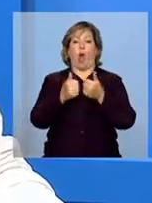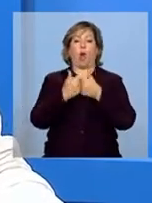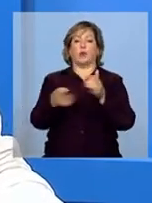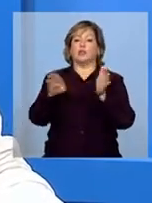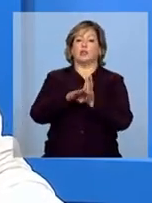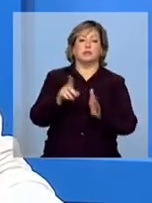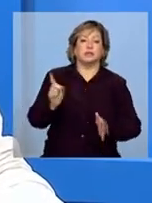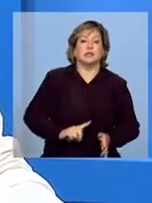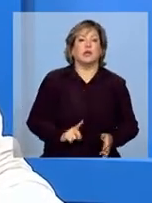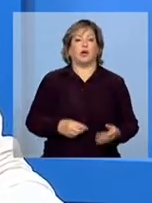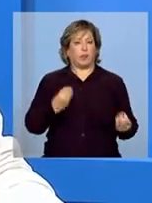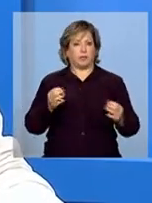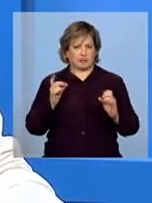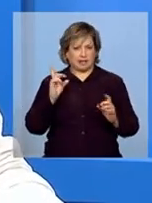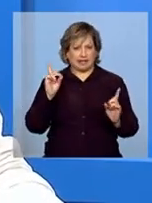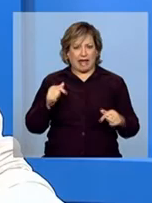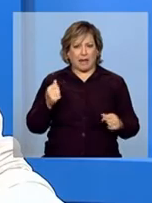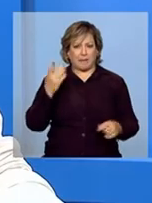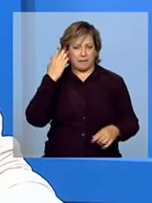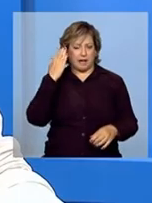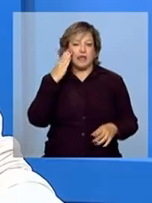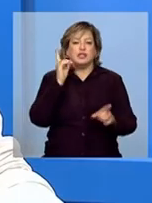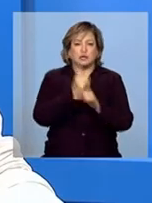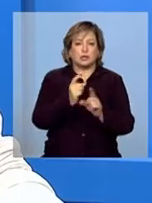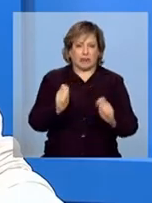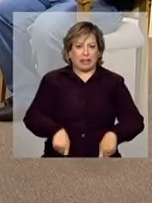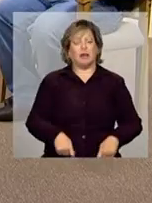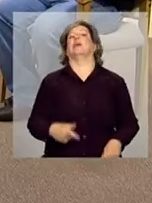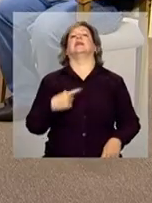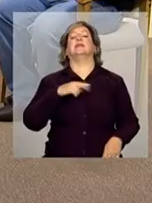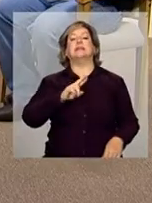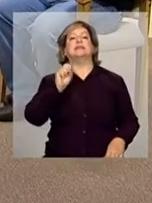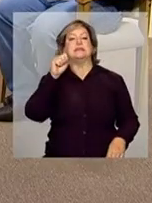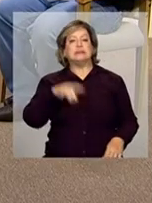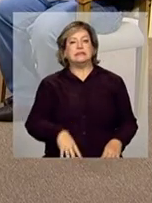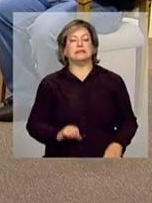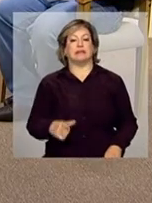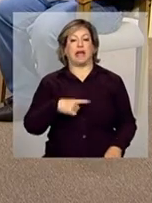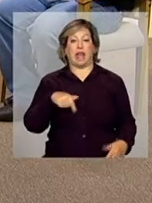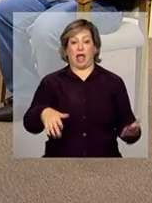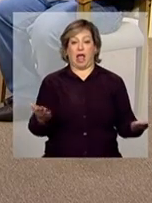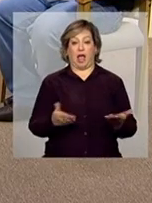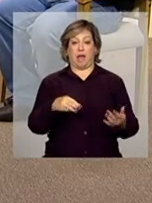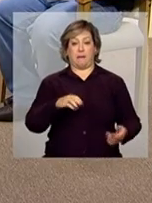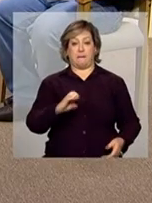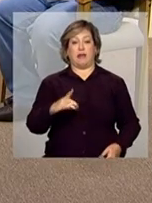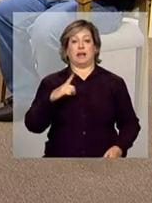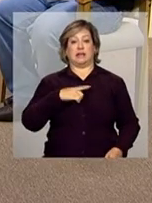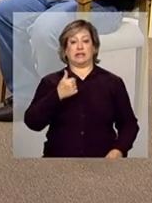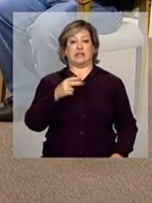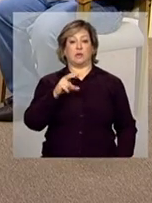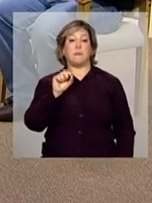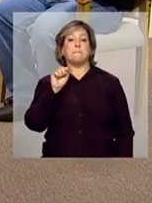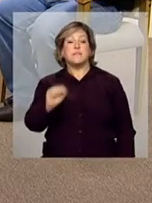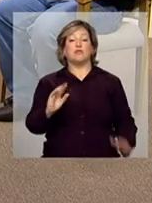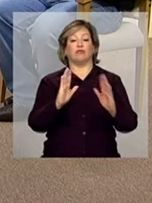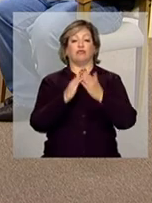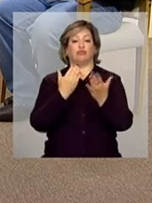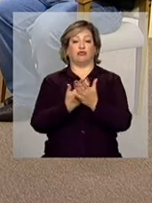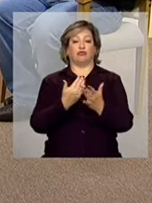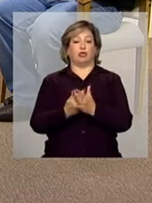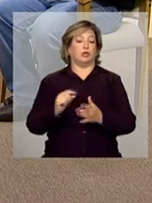Existe como fazer isso? Sim, a gente, no momento, o MEC tem 150 mil escolas das